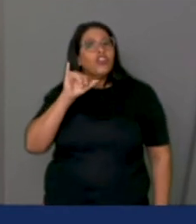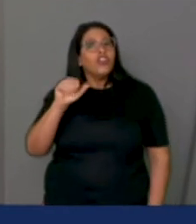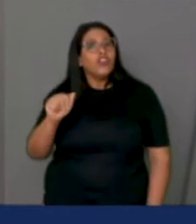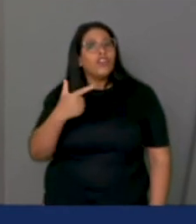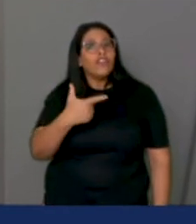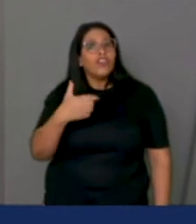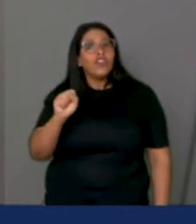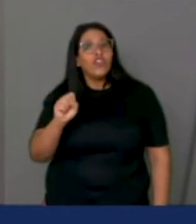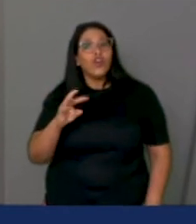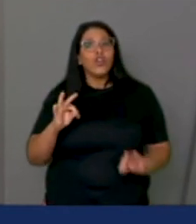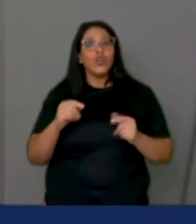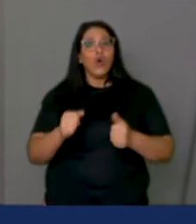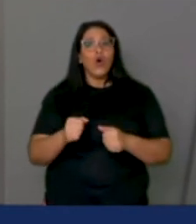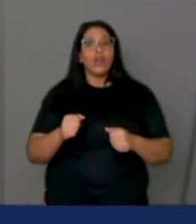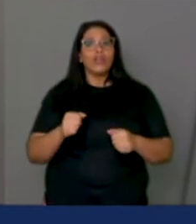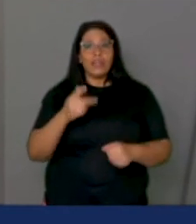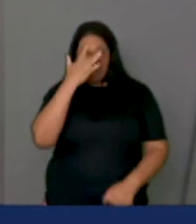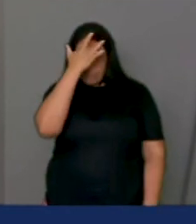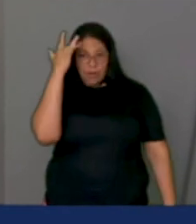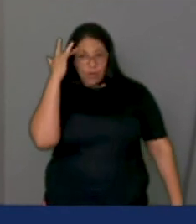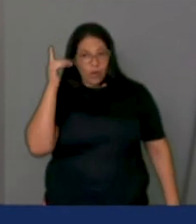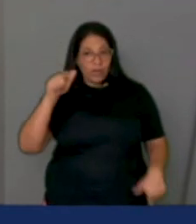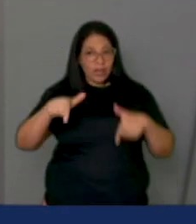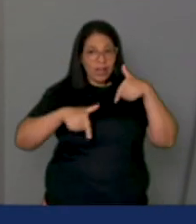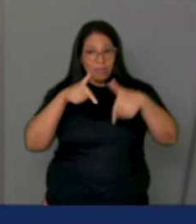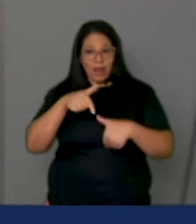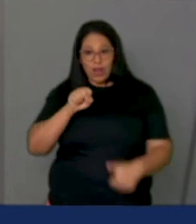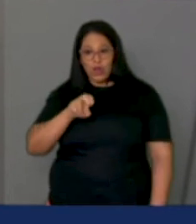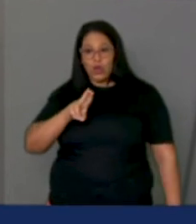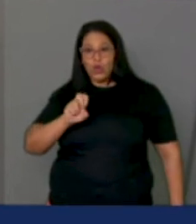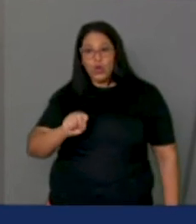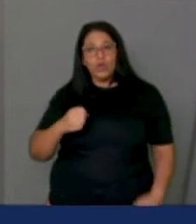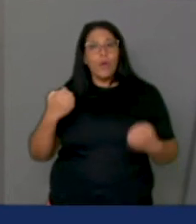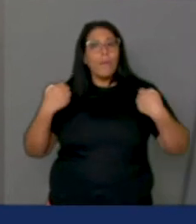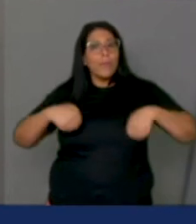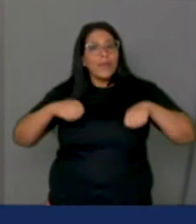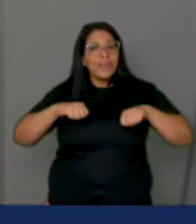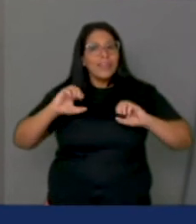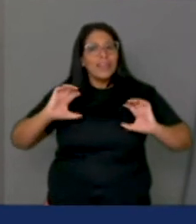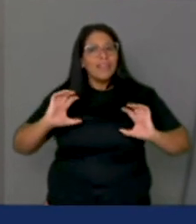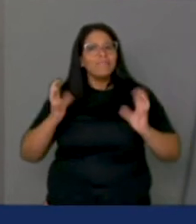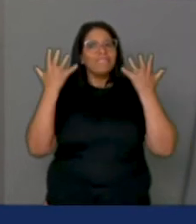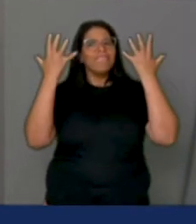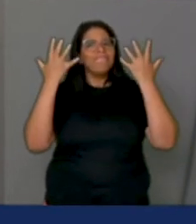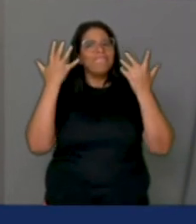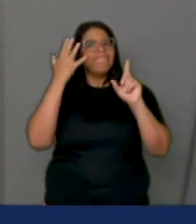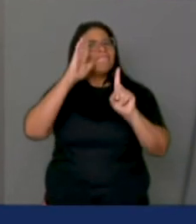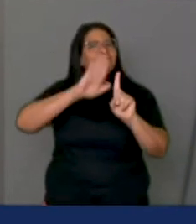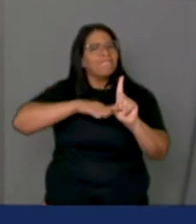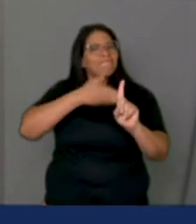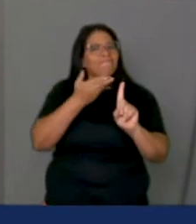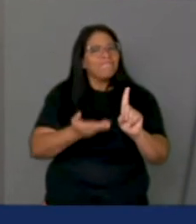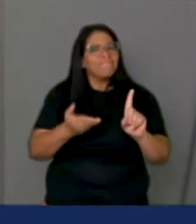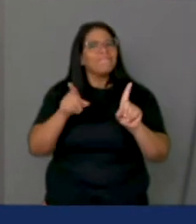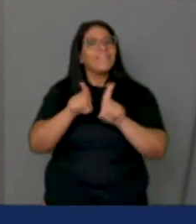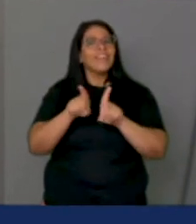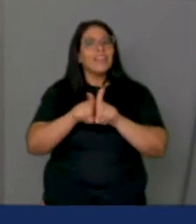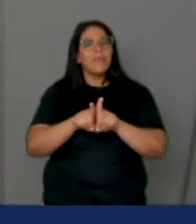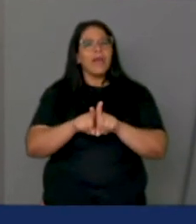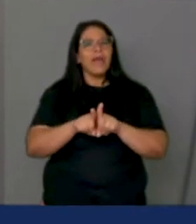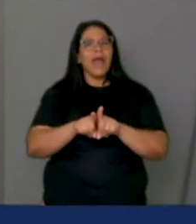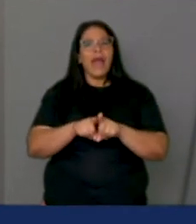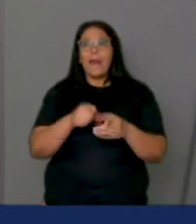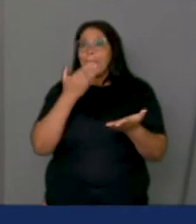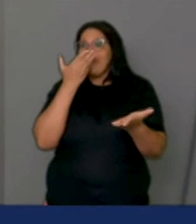todos que trabalham no SUS precisam de ser homenageados. Eu repito, presidente, a grande homenagem é derrotar a